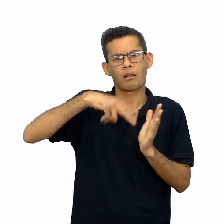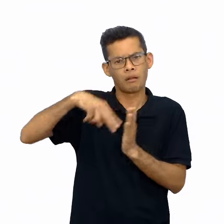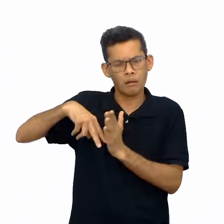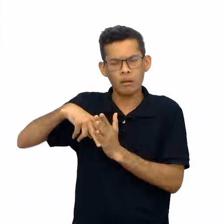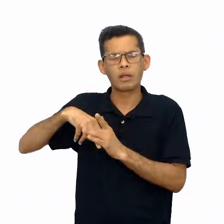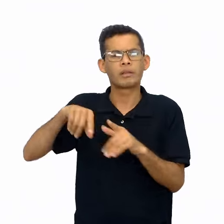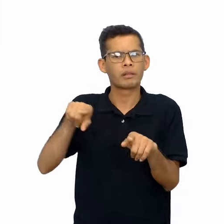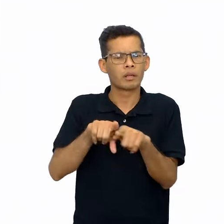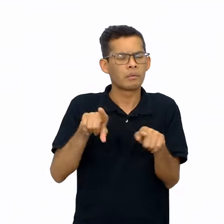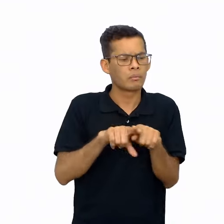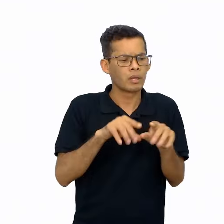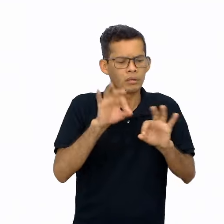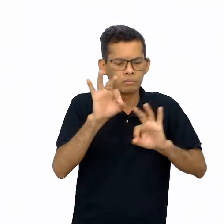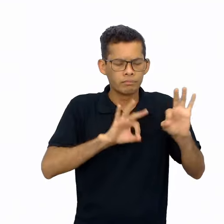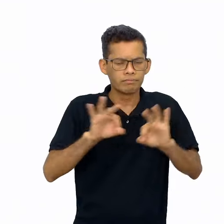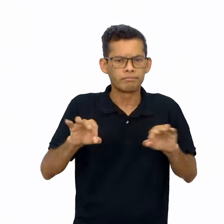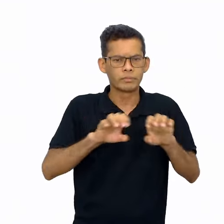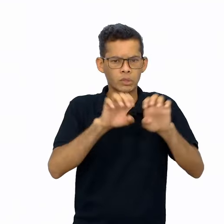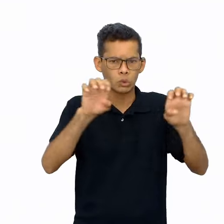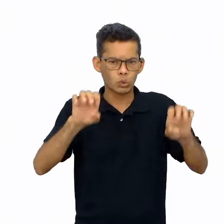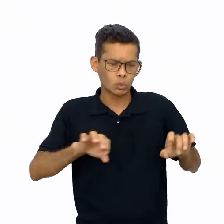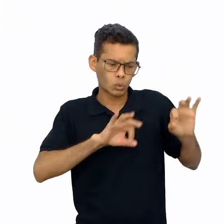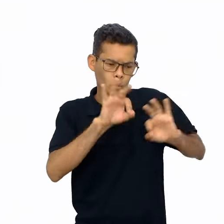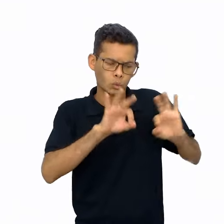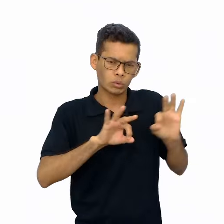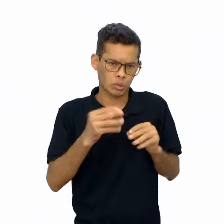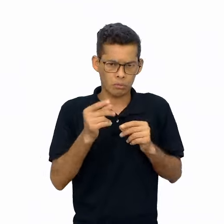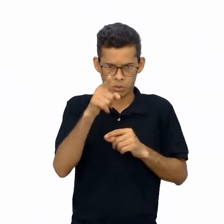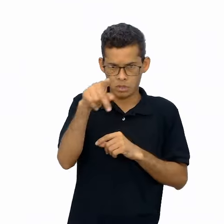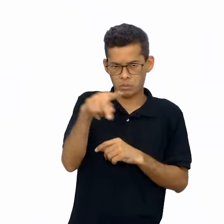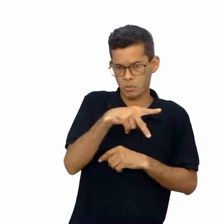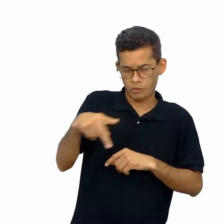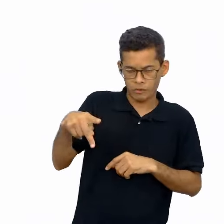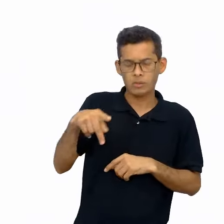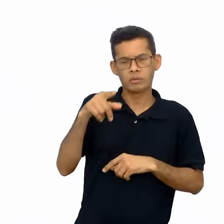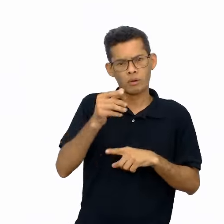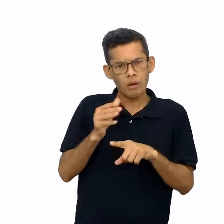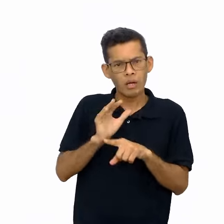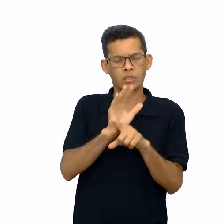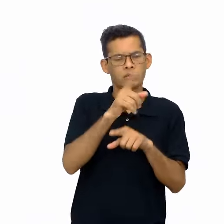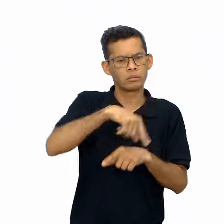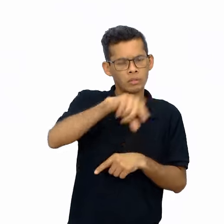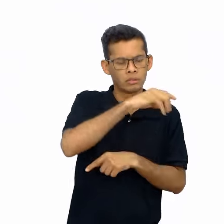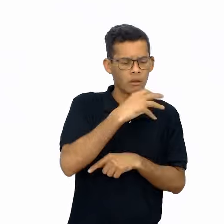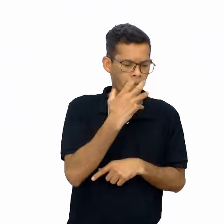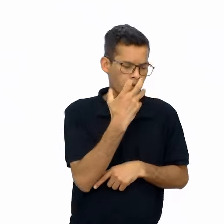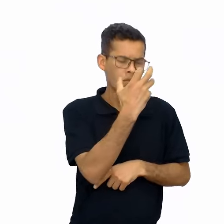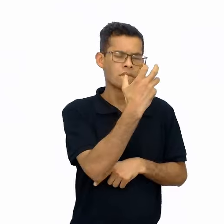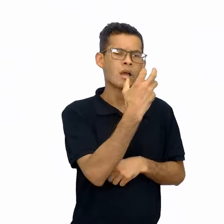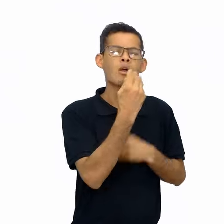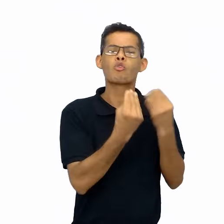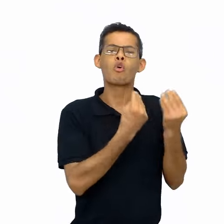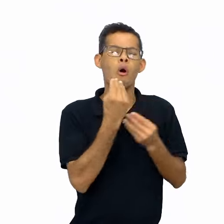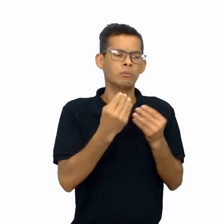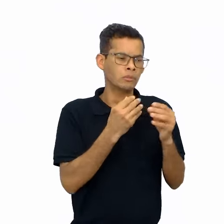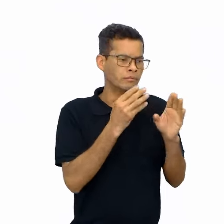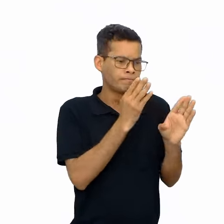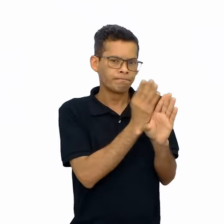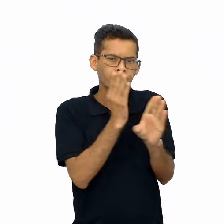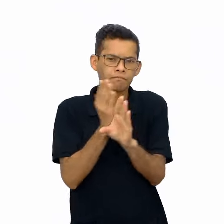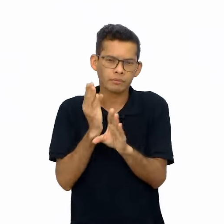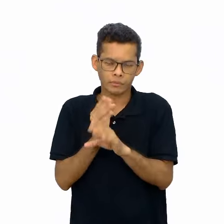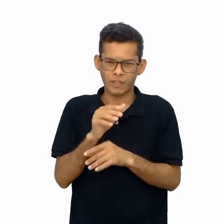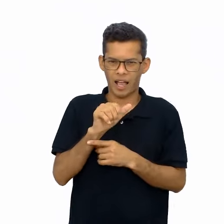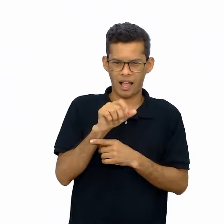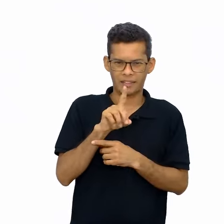algumas adivinhas. E você, professor ou professora, deve enfatizar nesse momento que as adivinhas nos fazem prestar atenção a